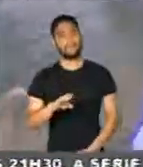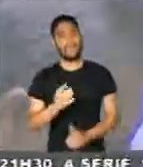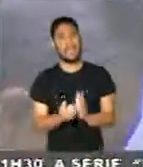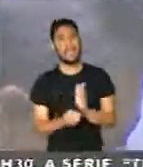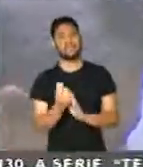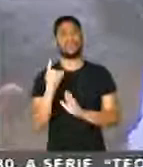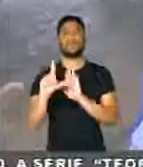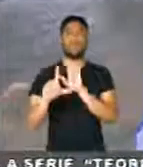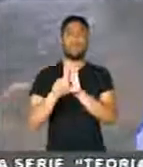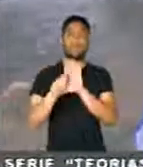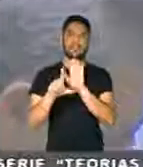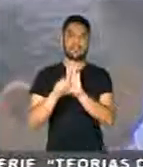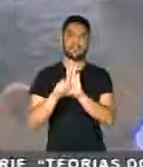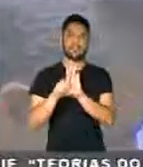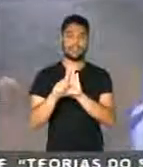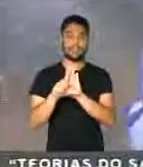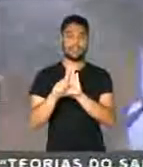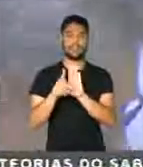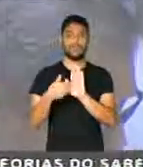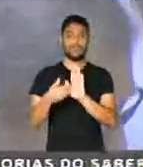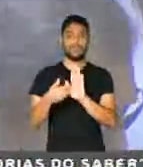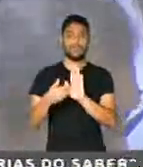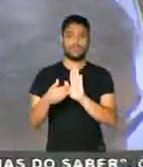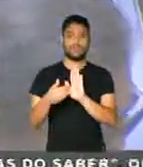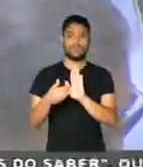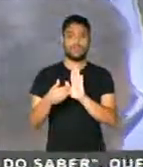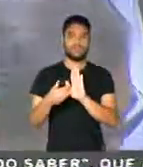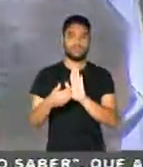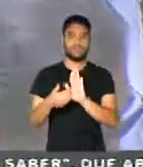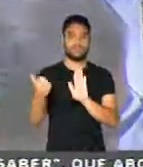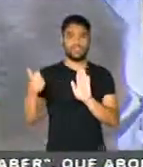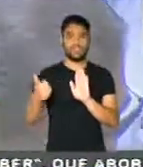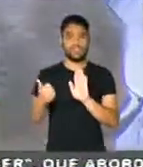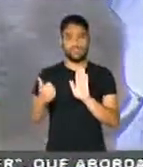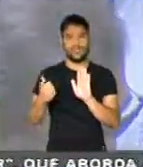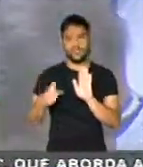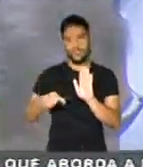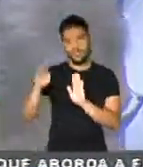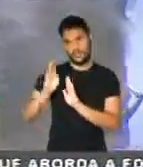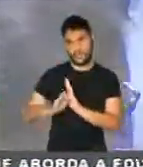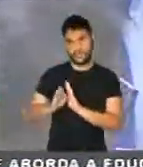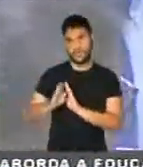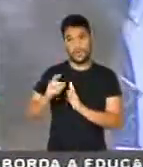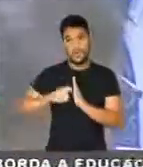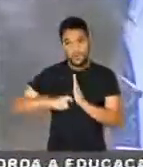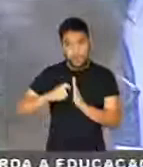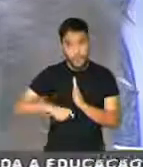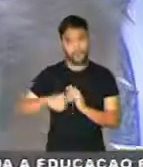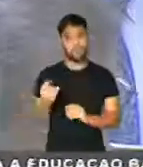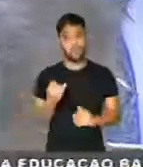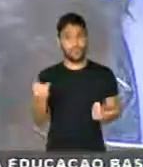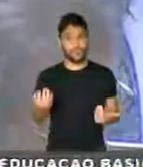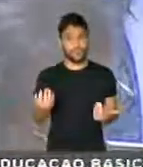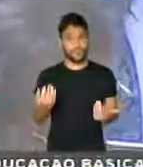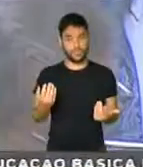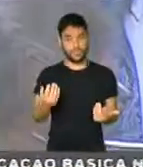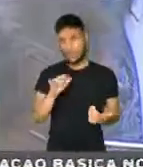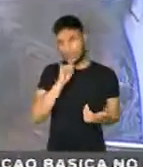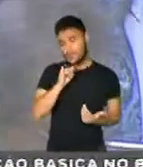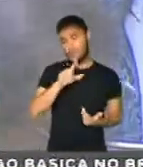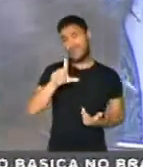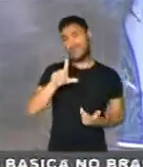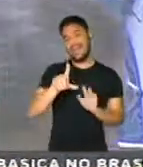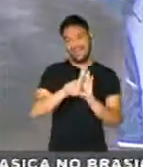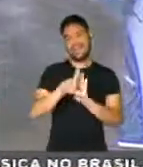lei que tira do nosso povo impostos importantes, como a lei